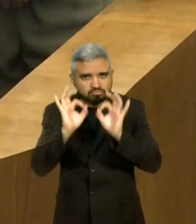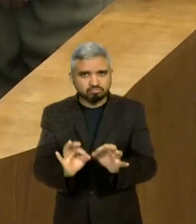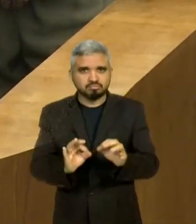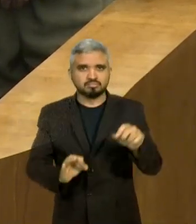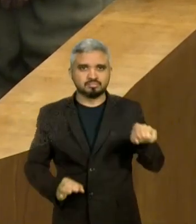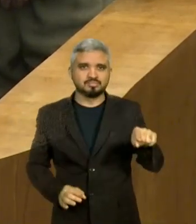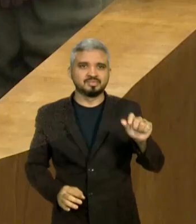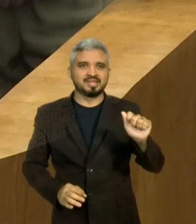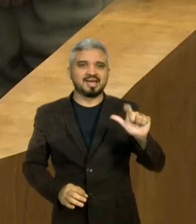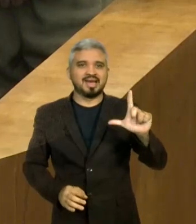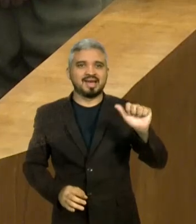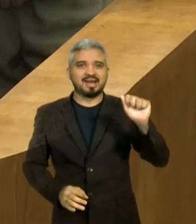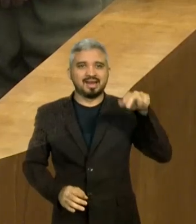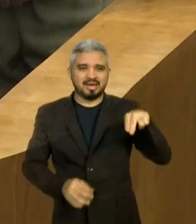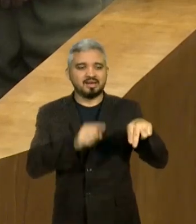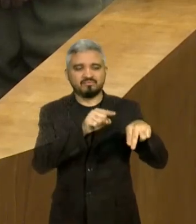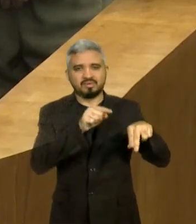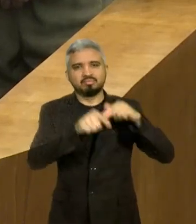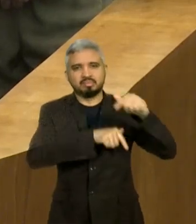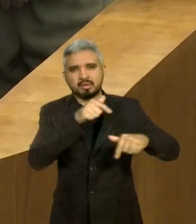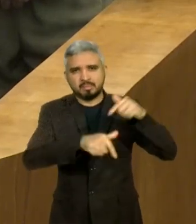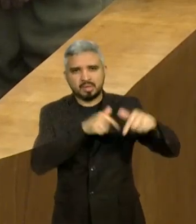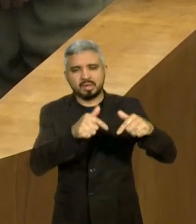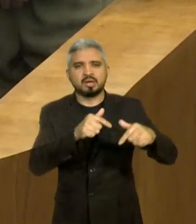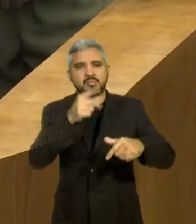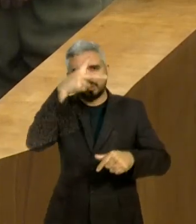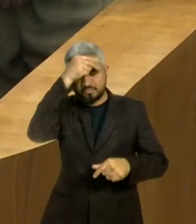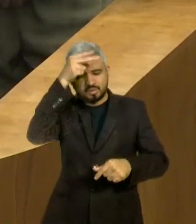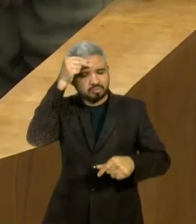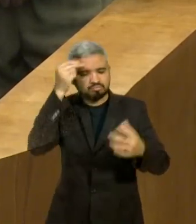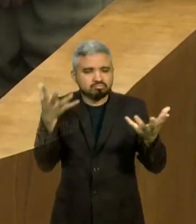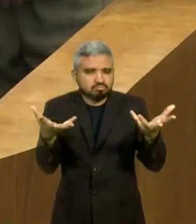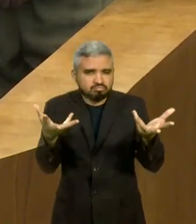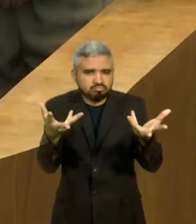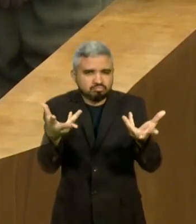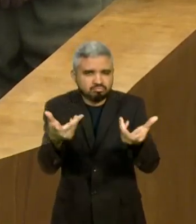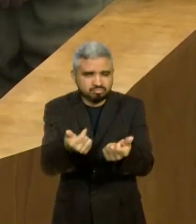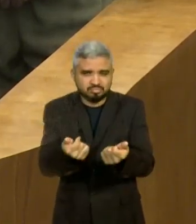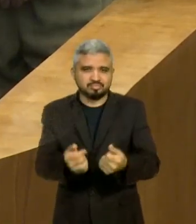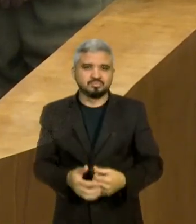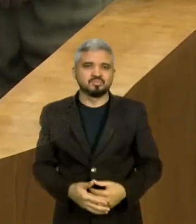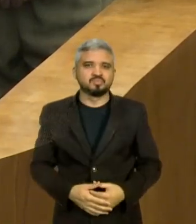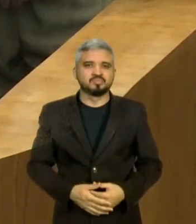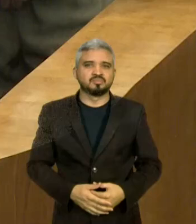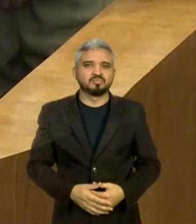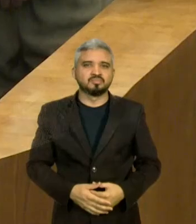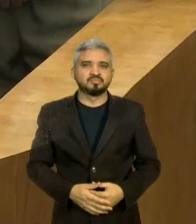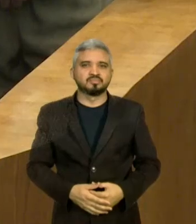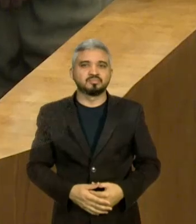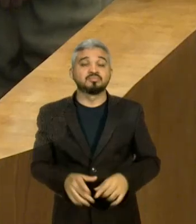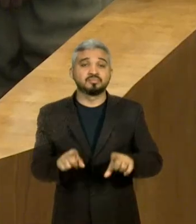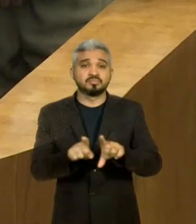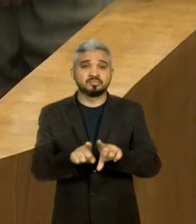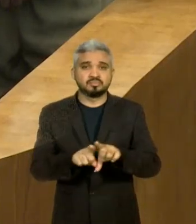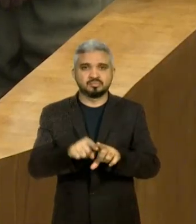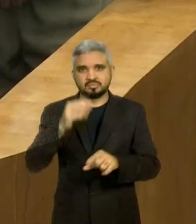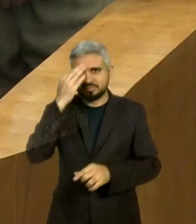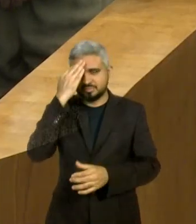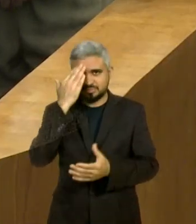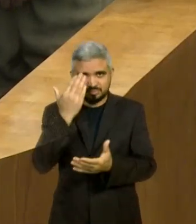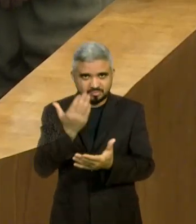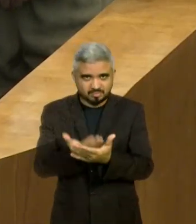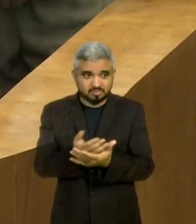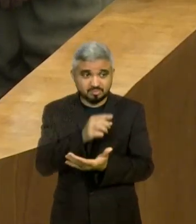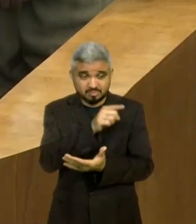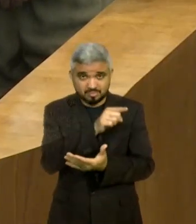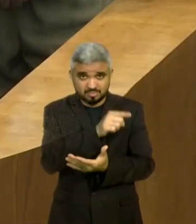fará um grande governo. E é por acreditar no seu potencial,